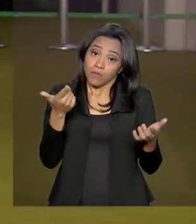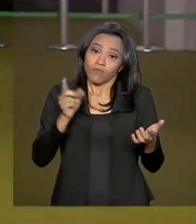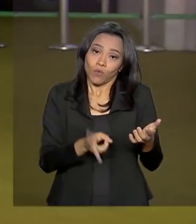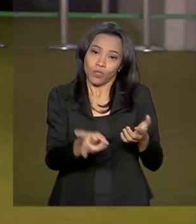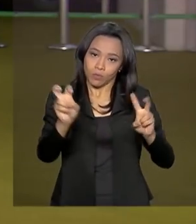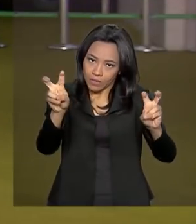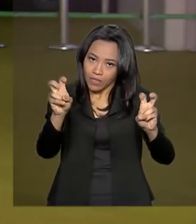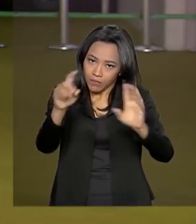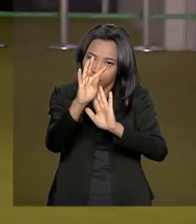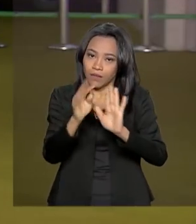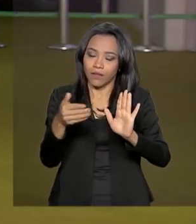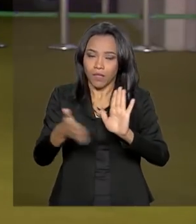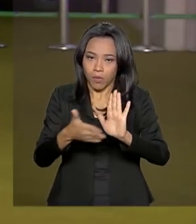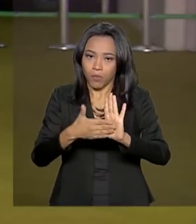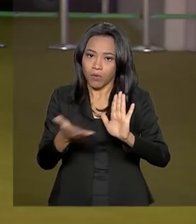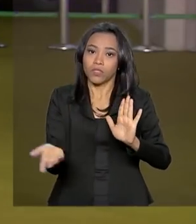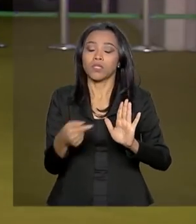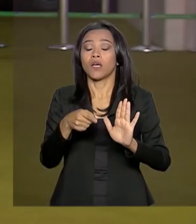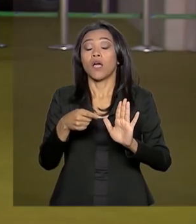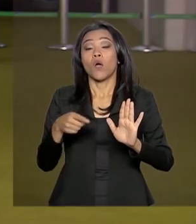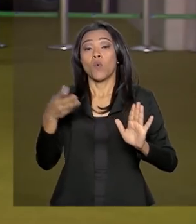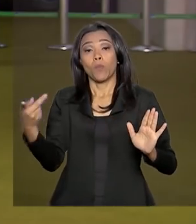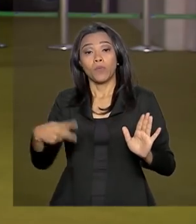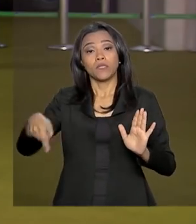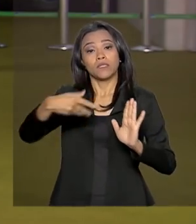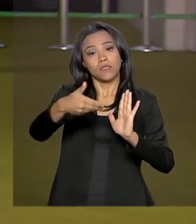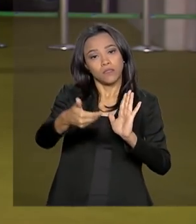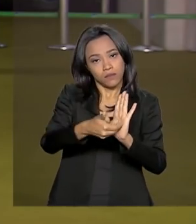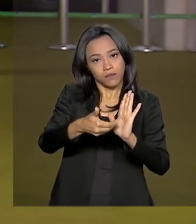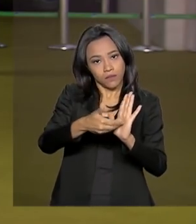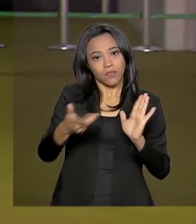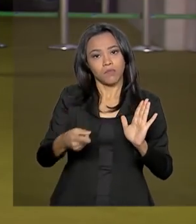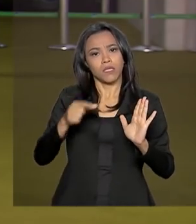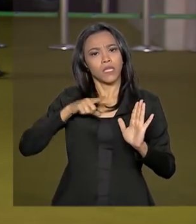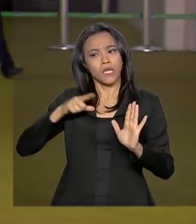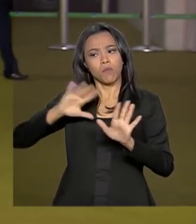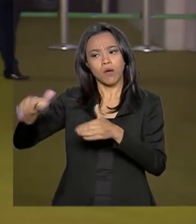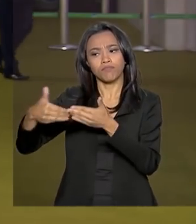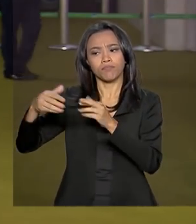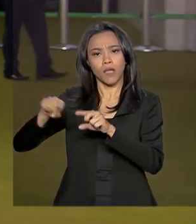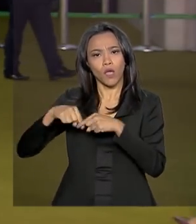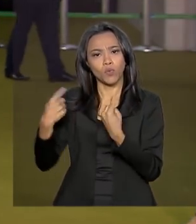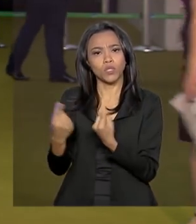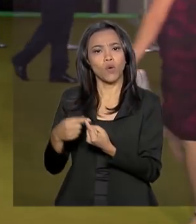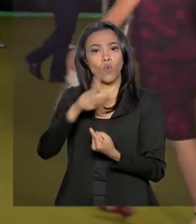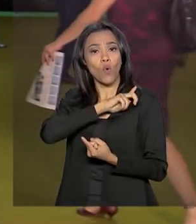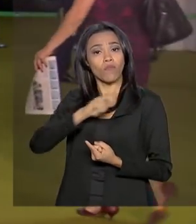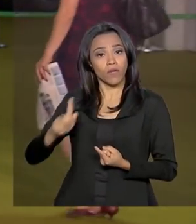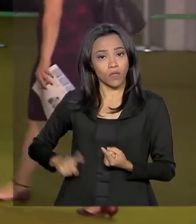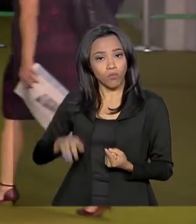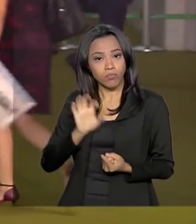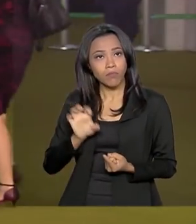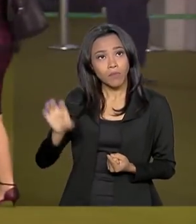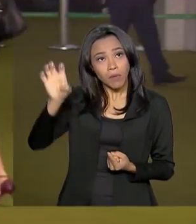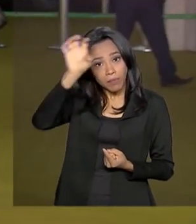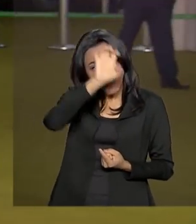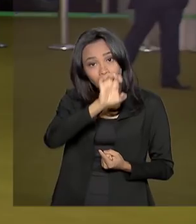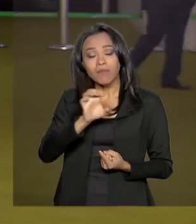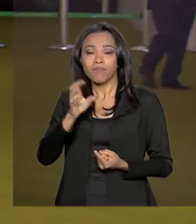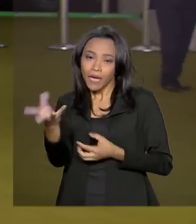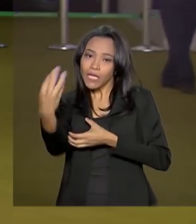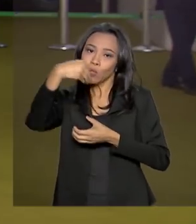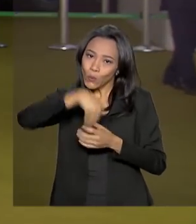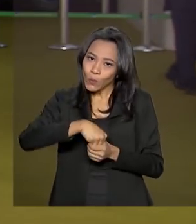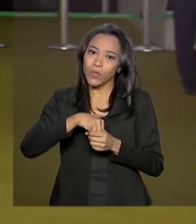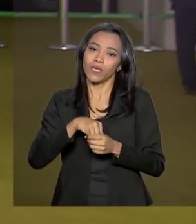o presidente da Câmara, Rodrigo Mais, se reúne hoje, ao longo do dia, com governadores em mais uma tentativa de incluir os estádios